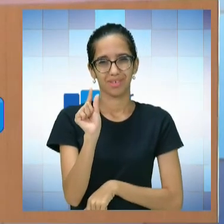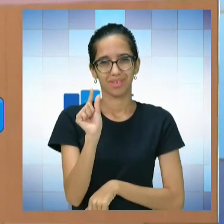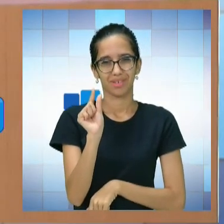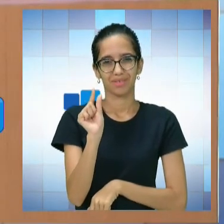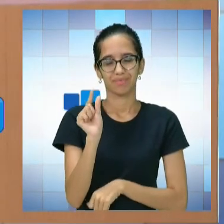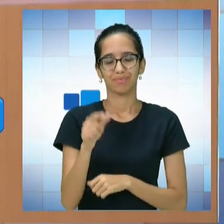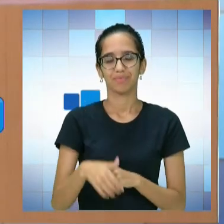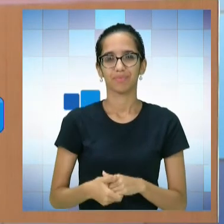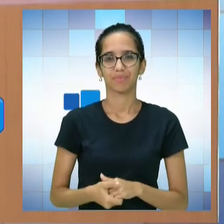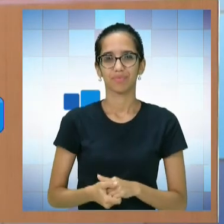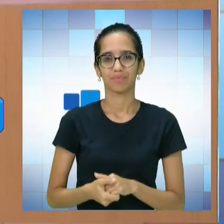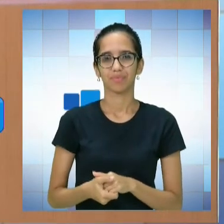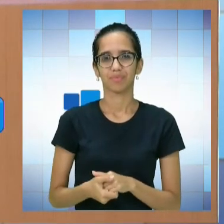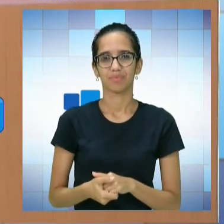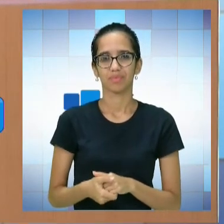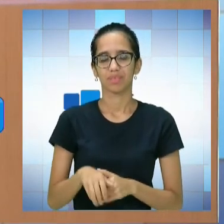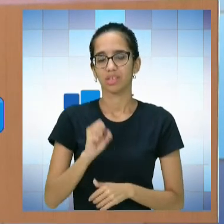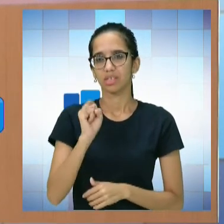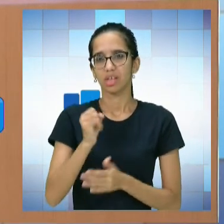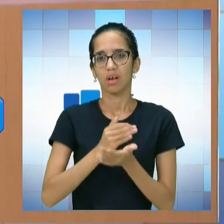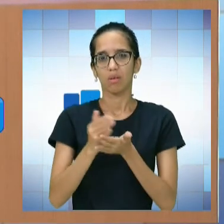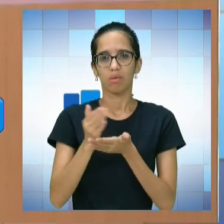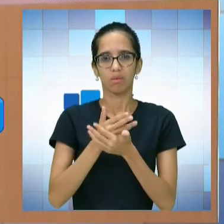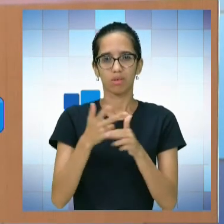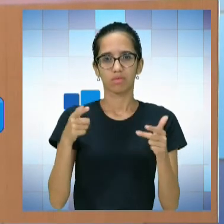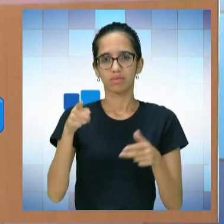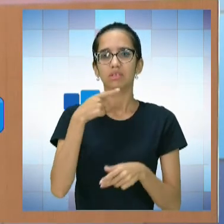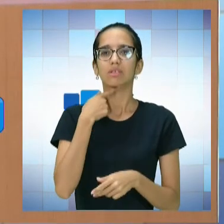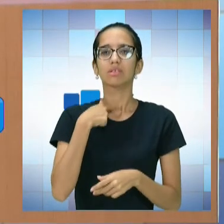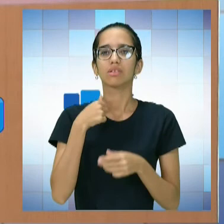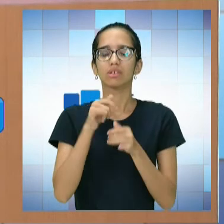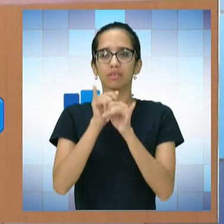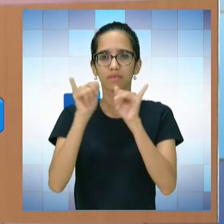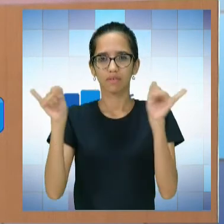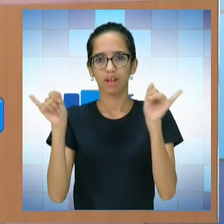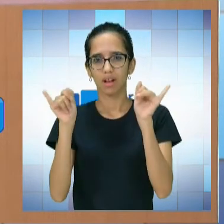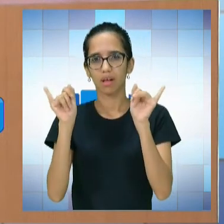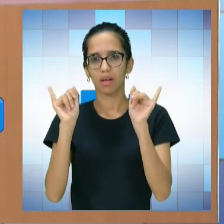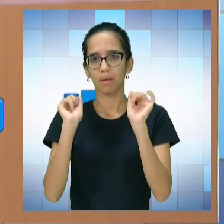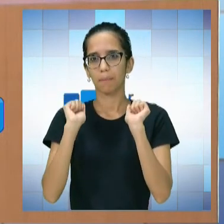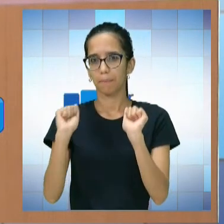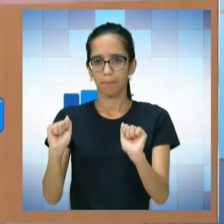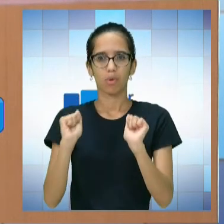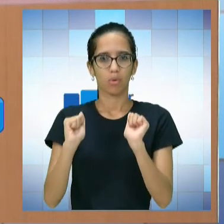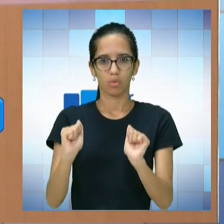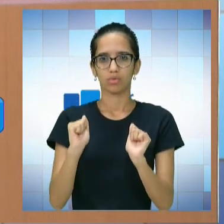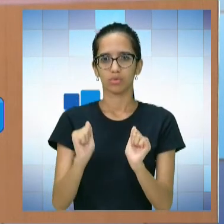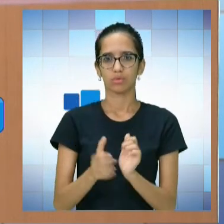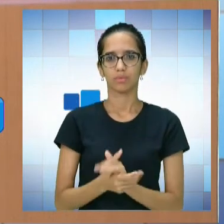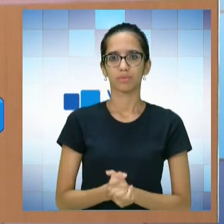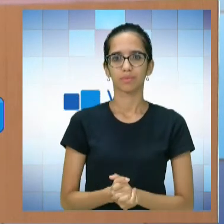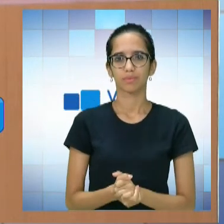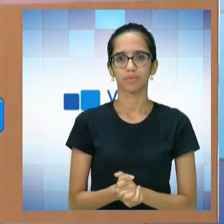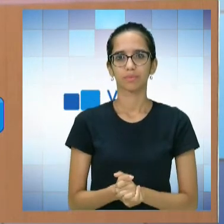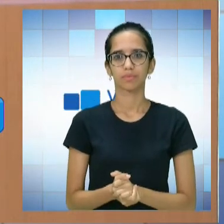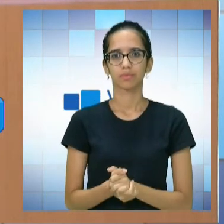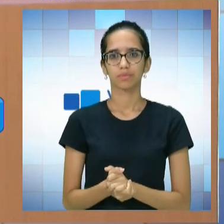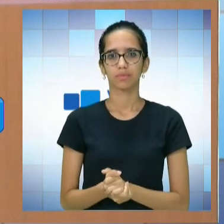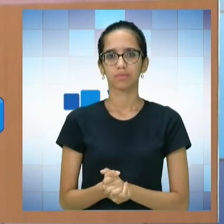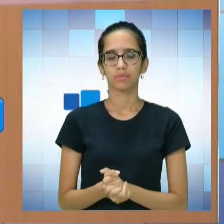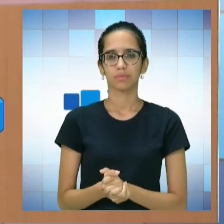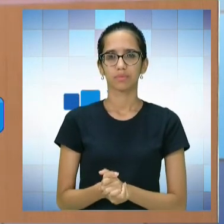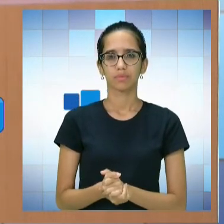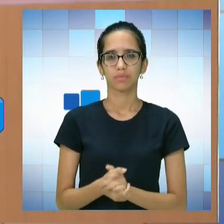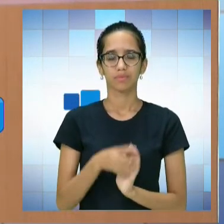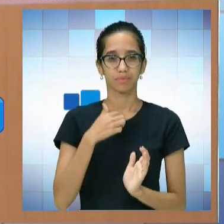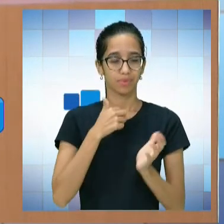muita gente, se tiver alguma coisa que o queira falar no final agora, o programa está à disposição. Não,